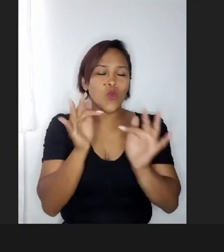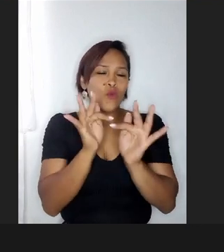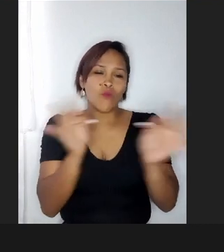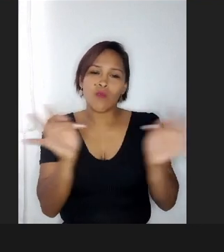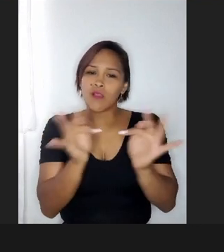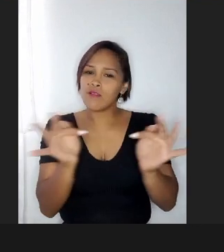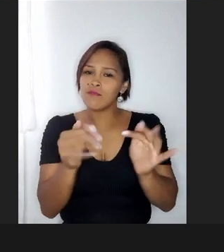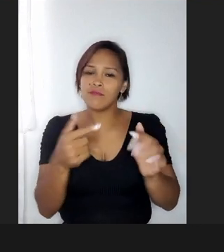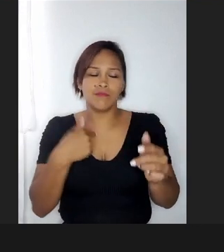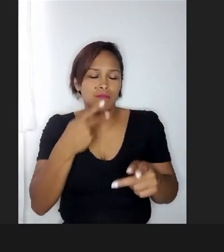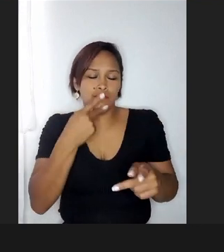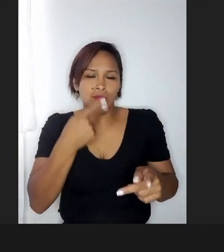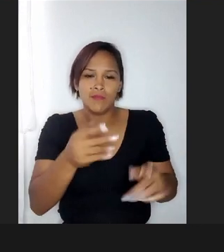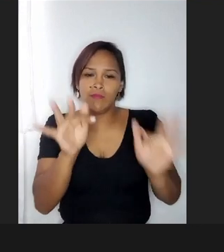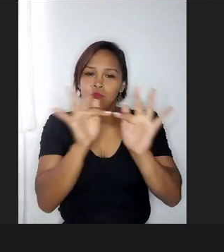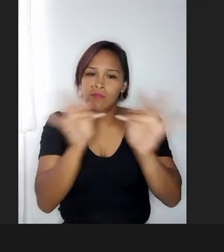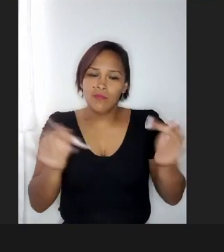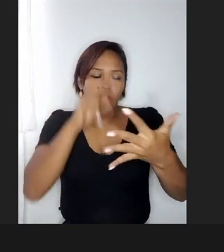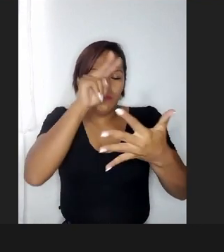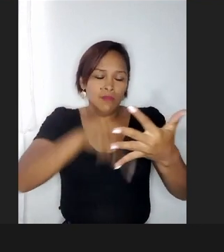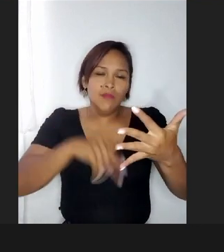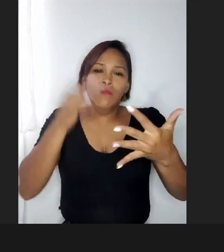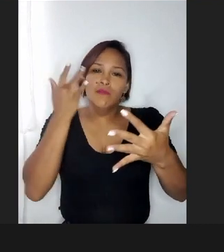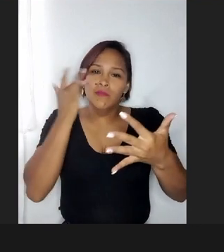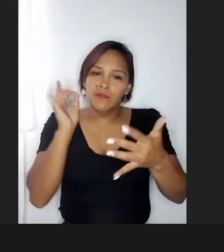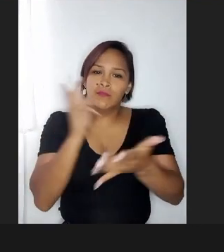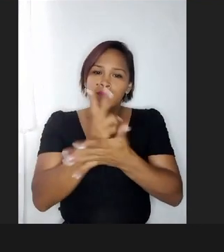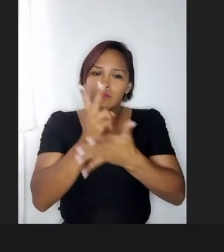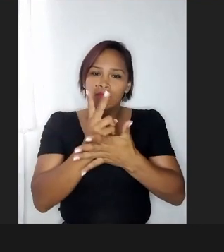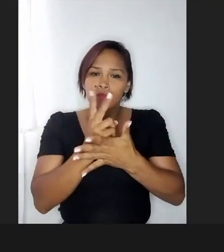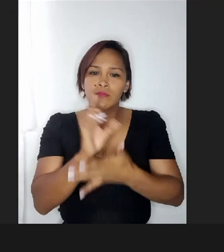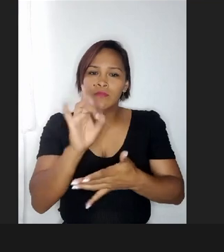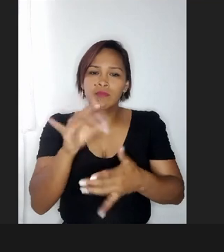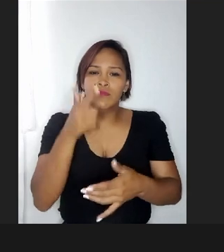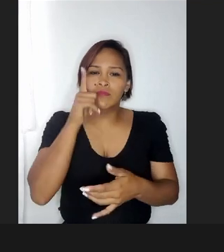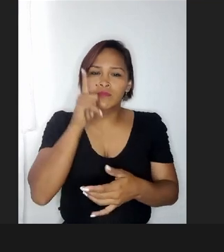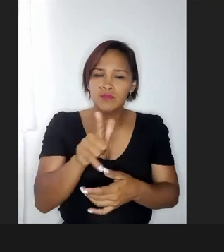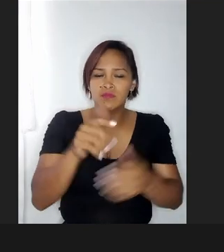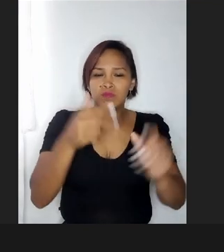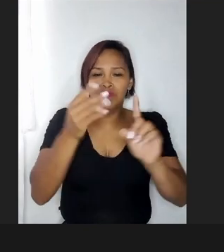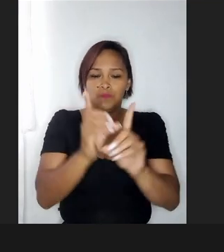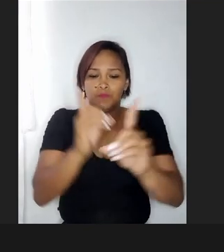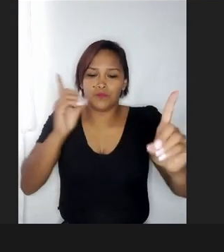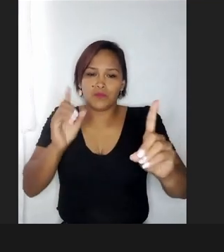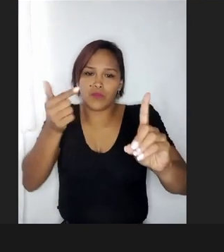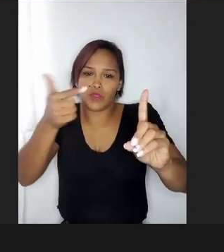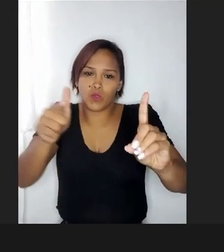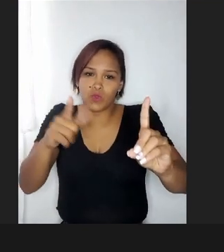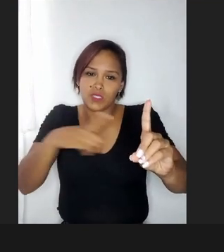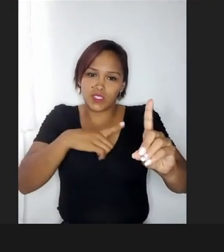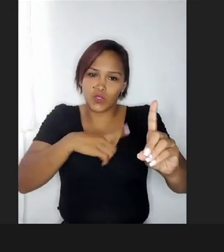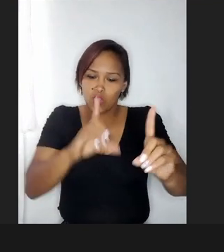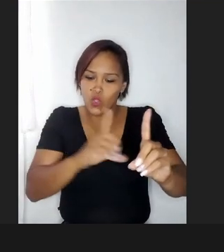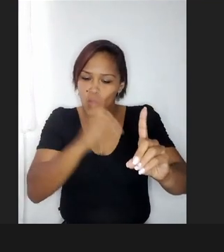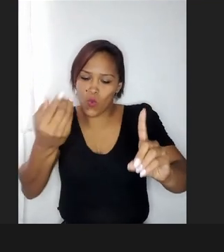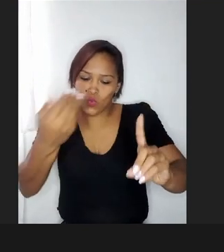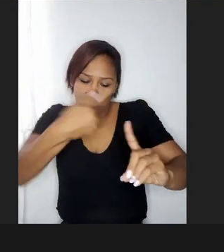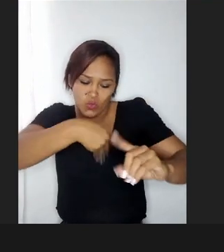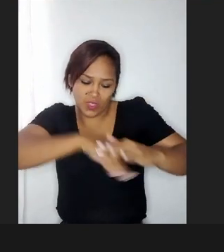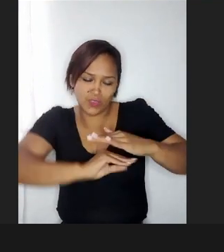eu que falei, mas eu li uma vez e que fala assim, eu só consigo me afastar do outro se eu tenho outro dentro de mim,